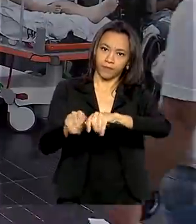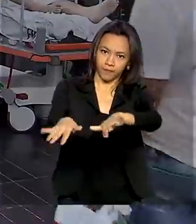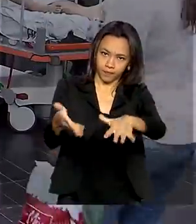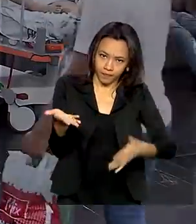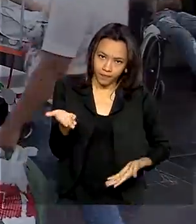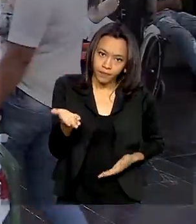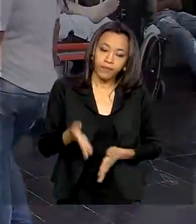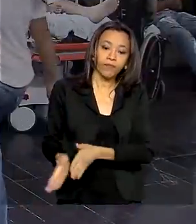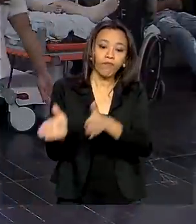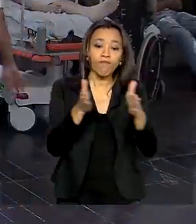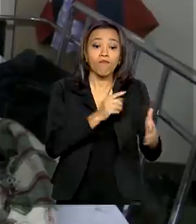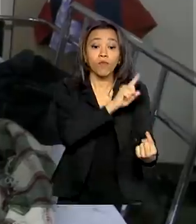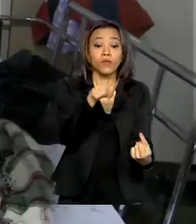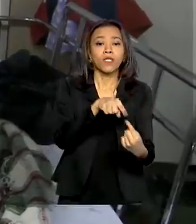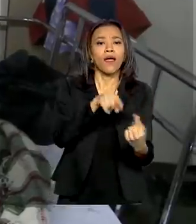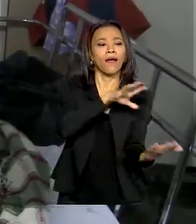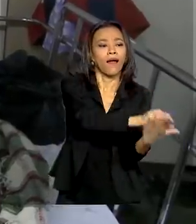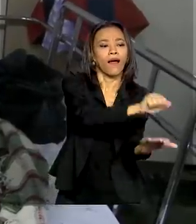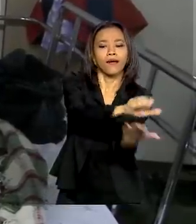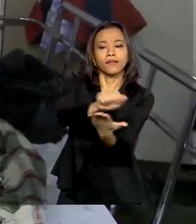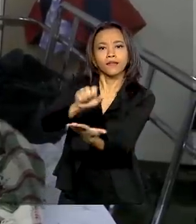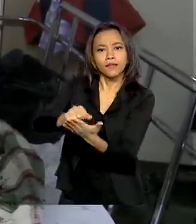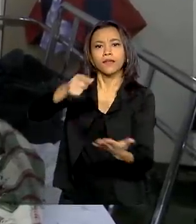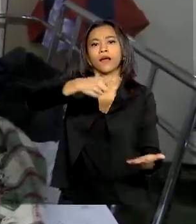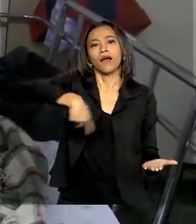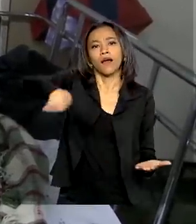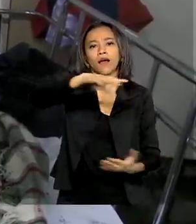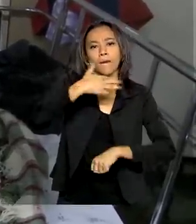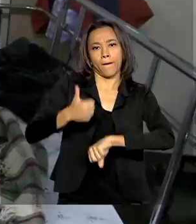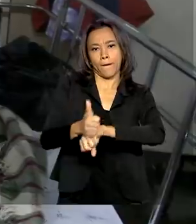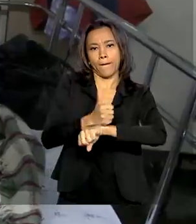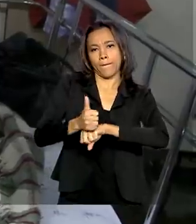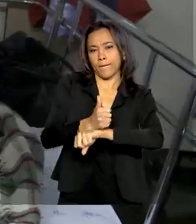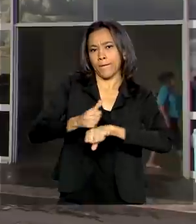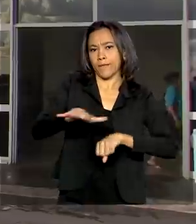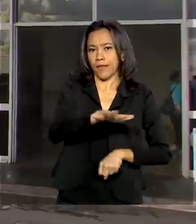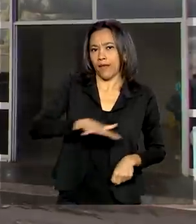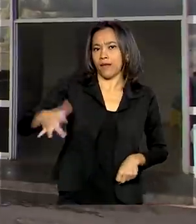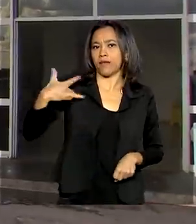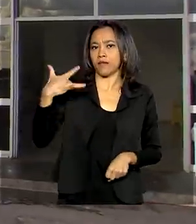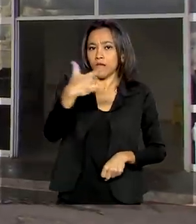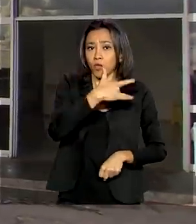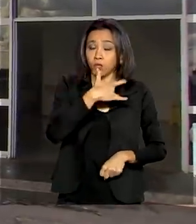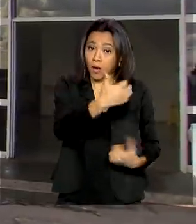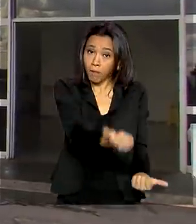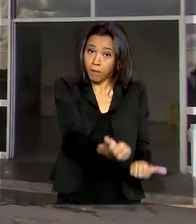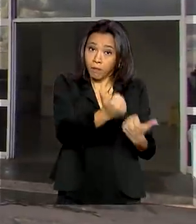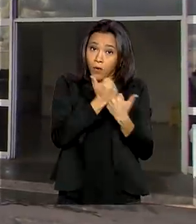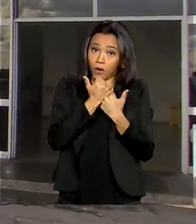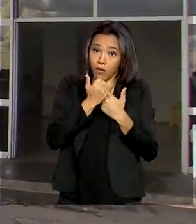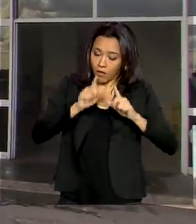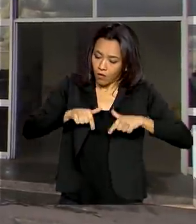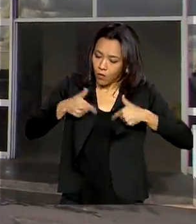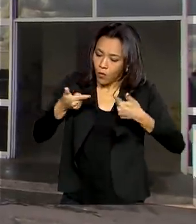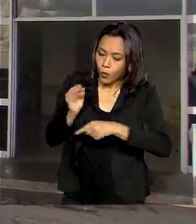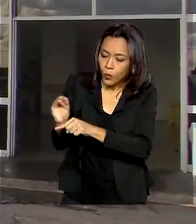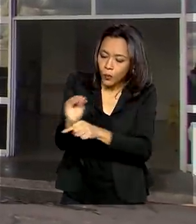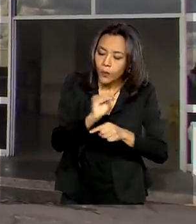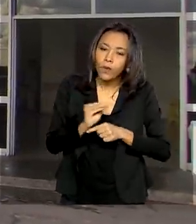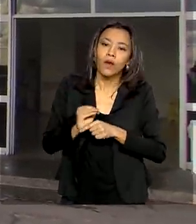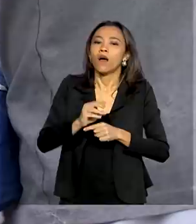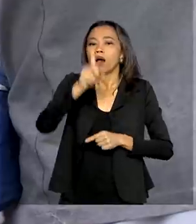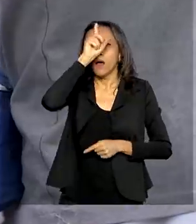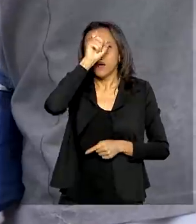é cadastrar voluntários da área de saúde para reforçar o atendimento aos infectados em postos e